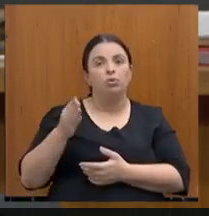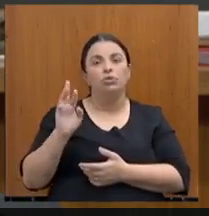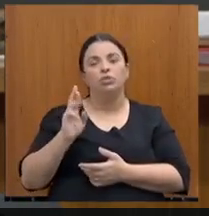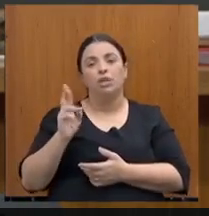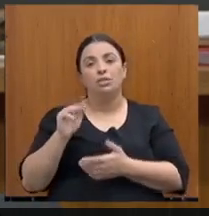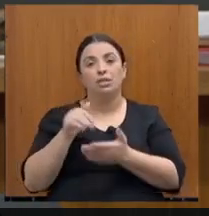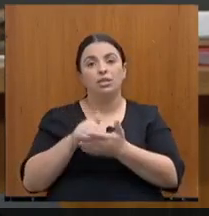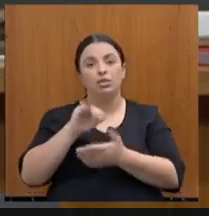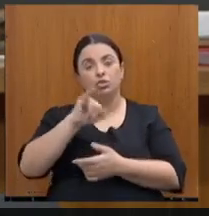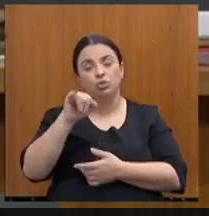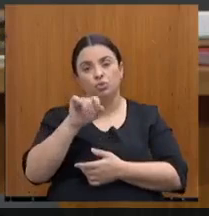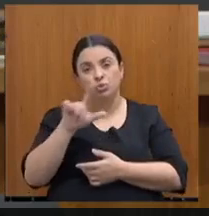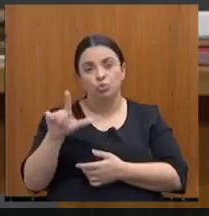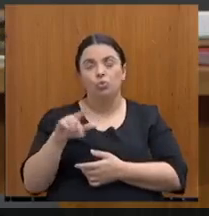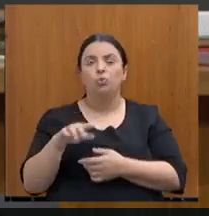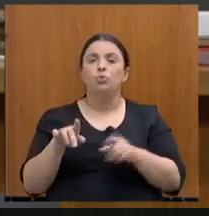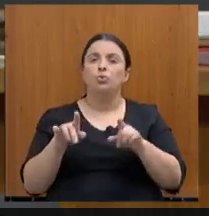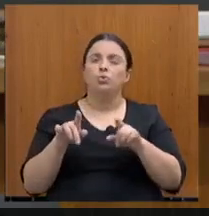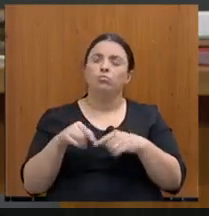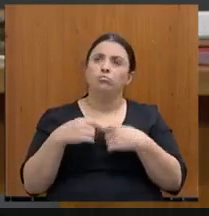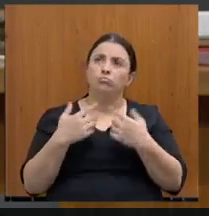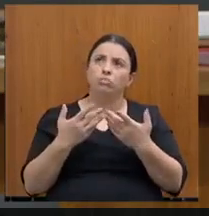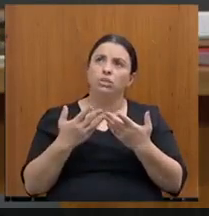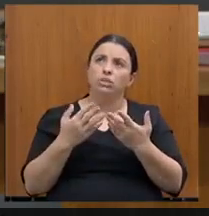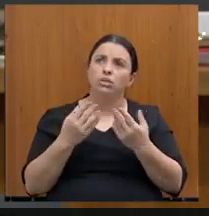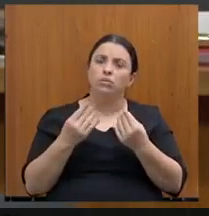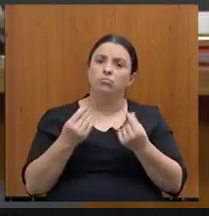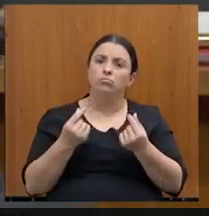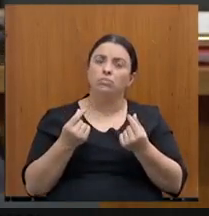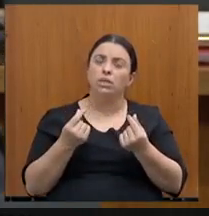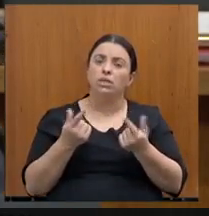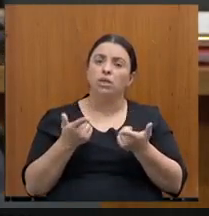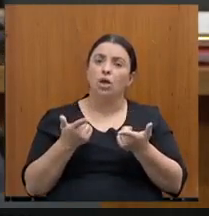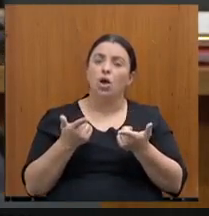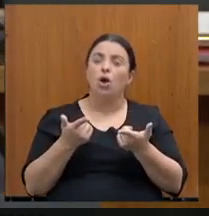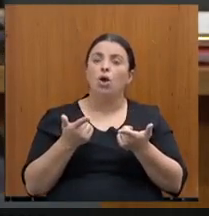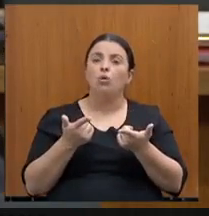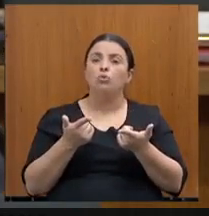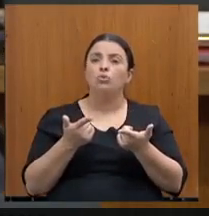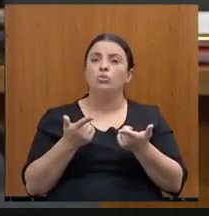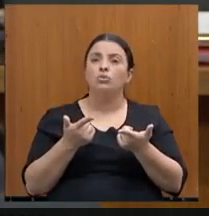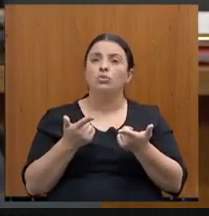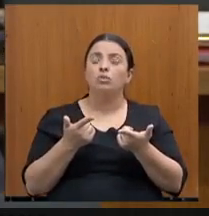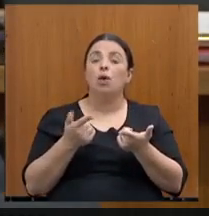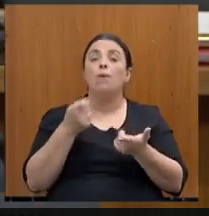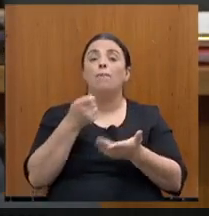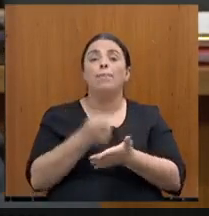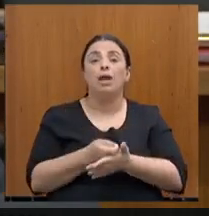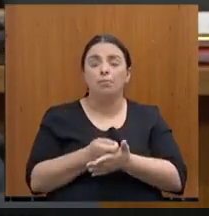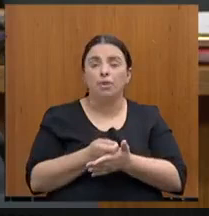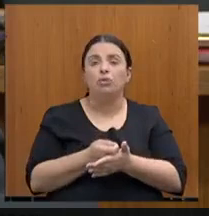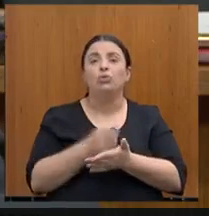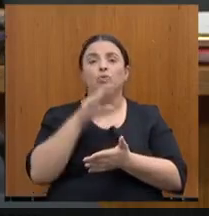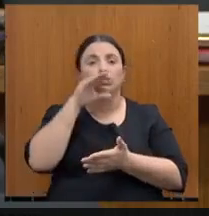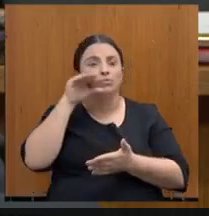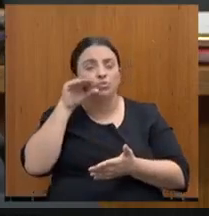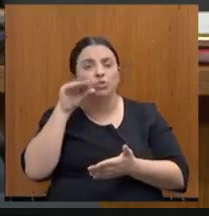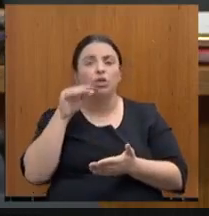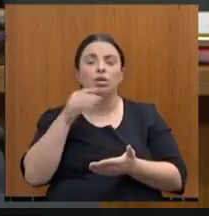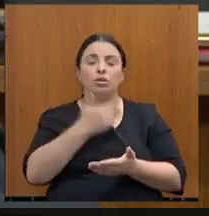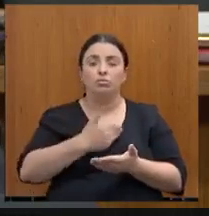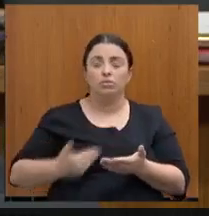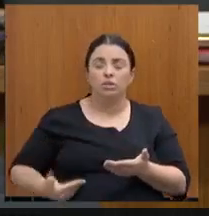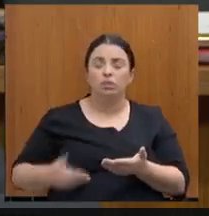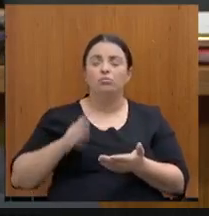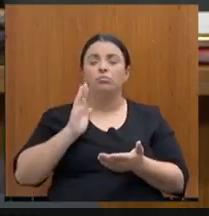temos, com relação aos serviços, desculpa, ao pagamento dos servidores, a gente